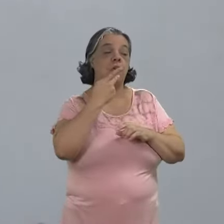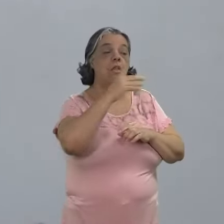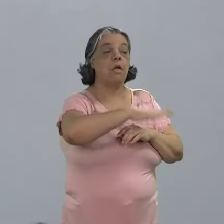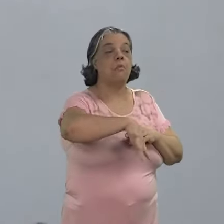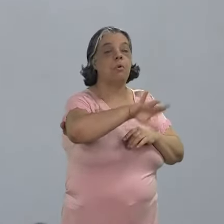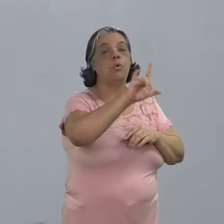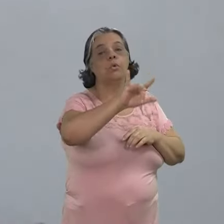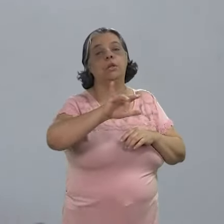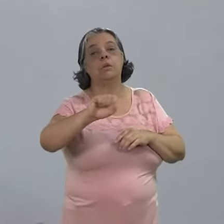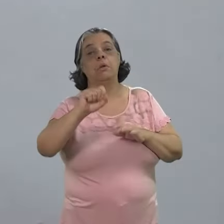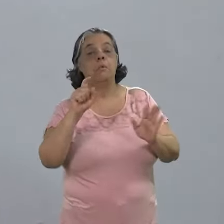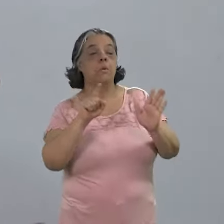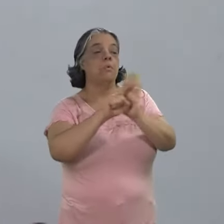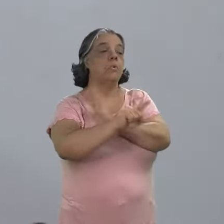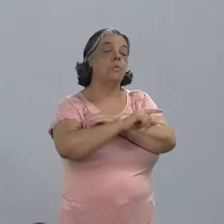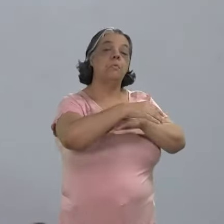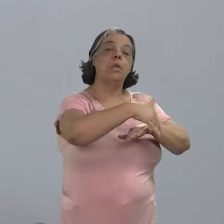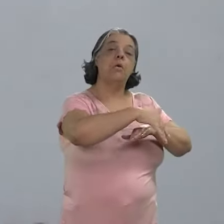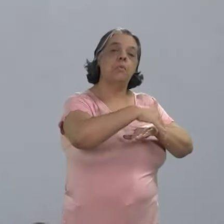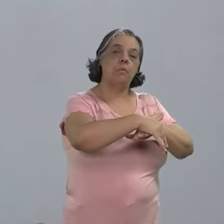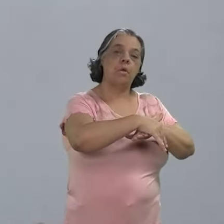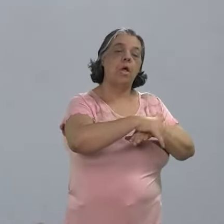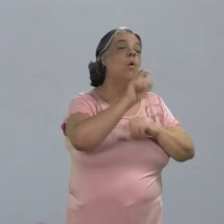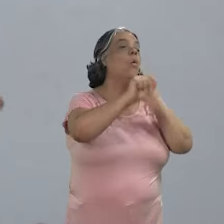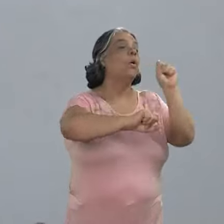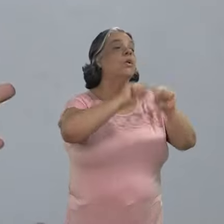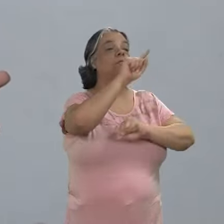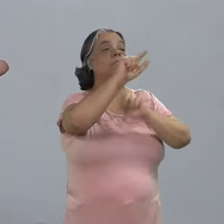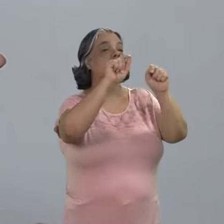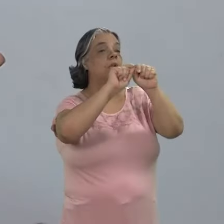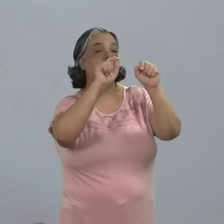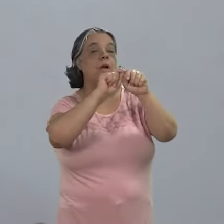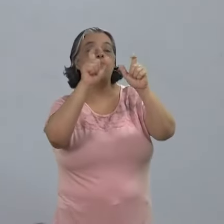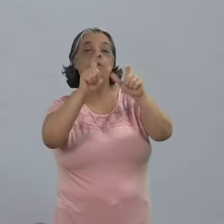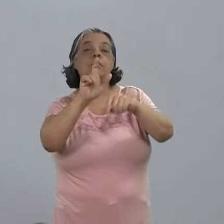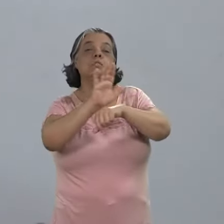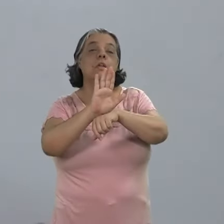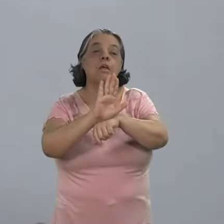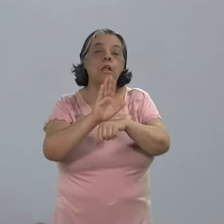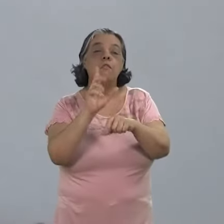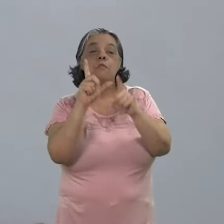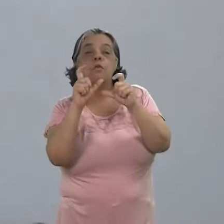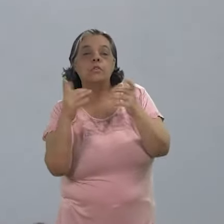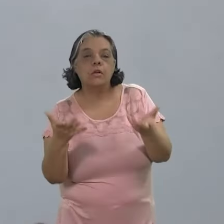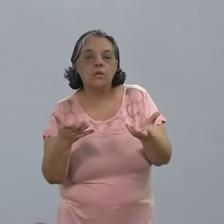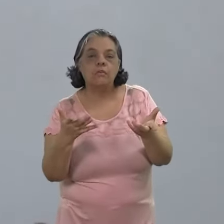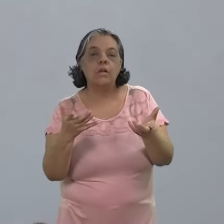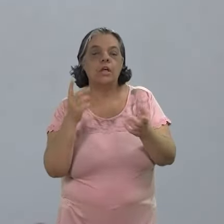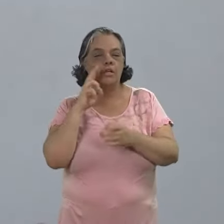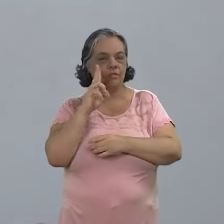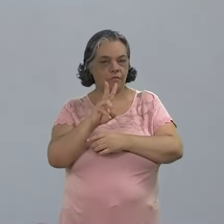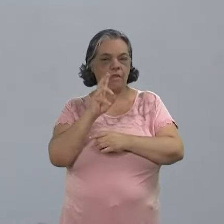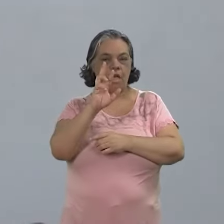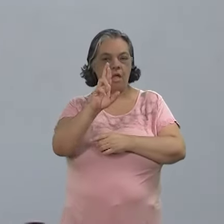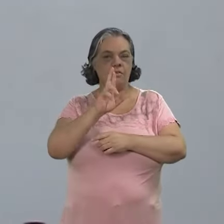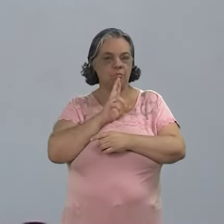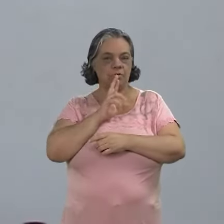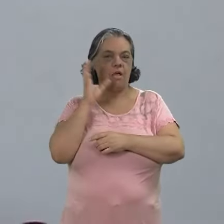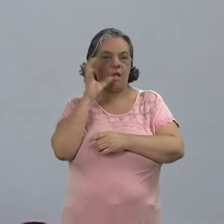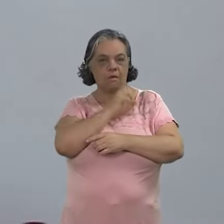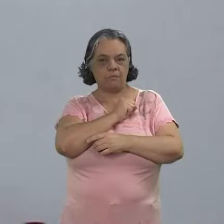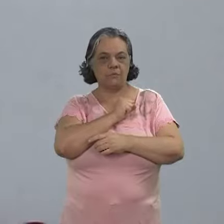quadro Fala Povo, com Luiz Lima levando para as ruas a pergunta, o que você faz com o que você grava e fotografa? A gente confere as